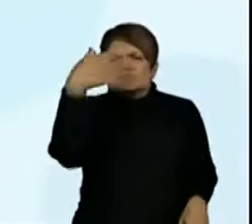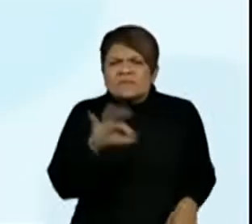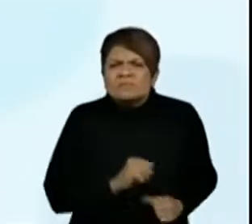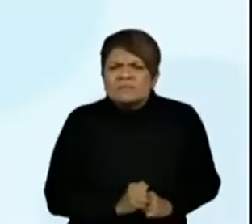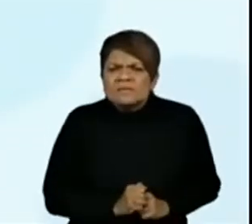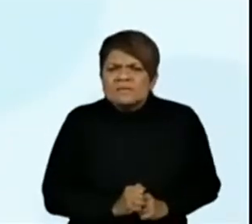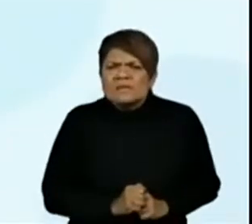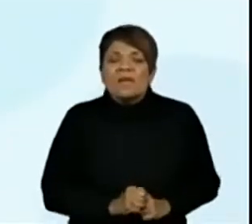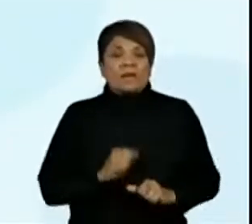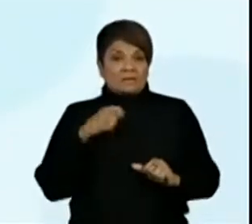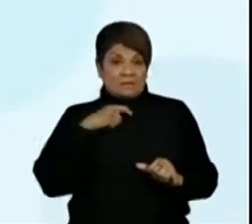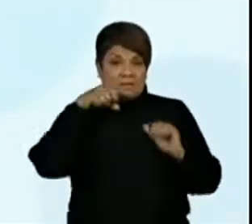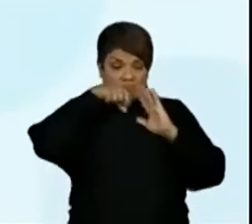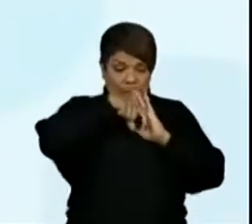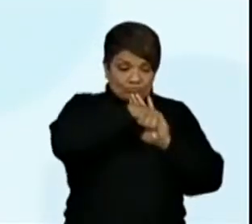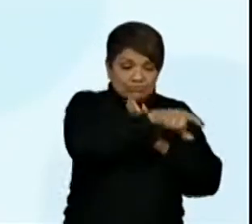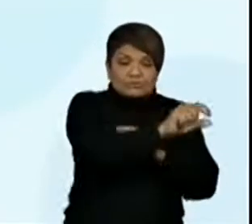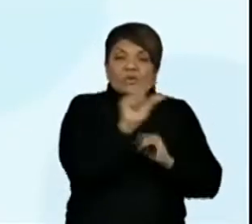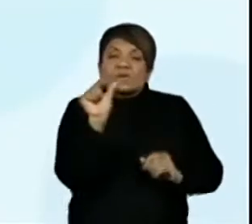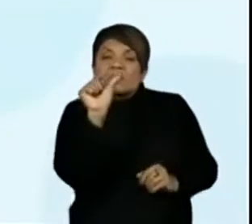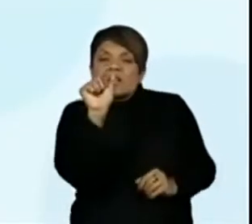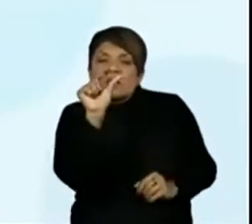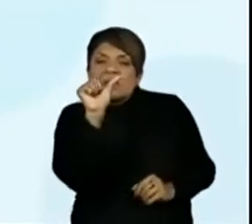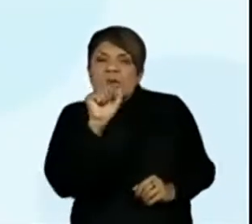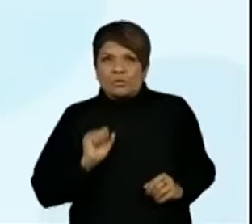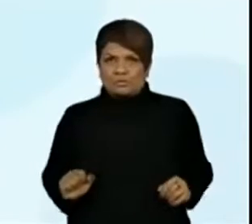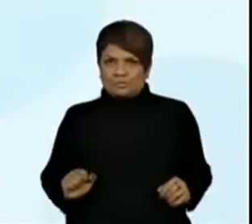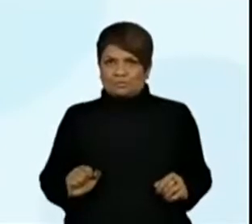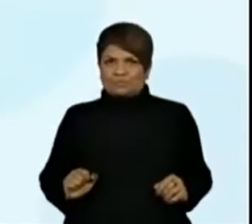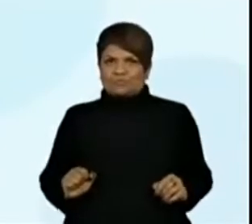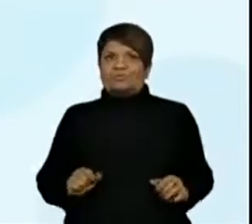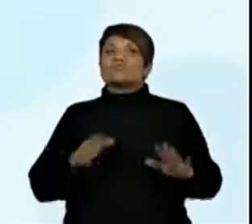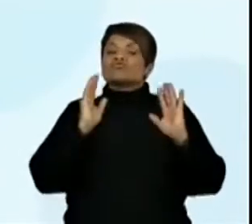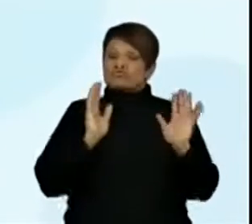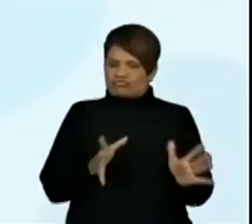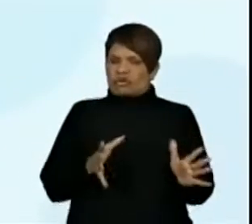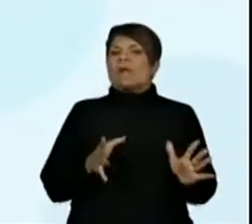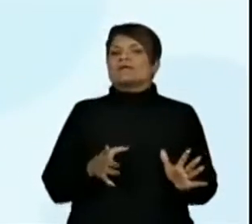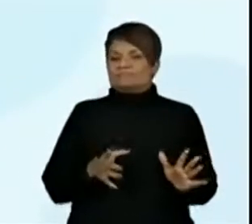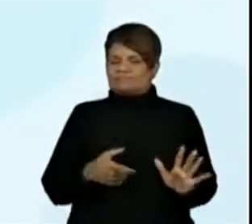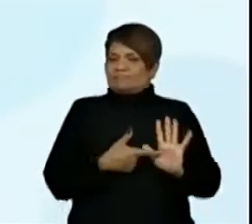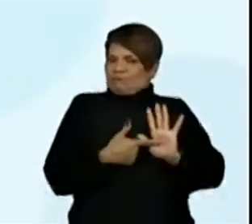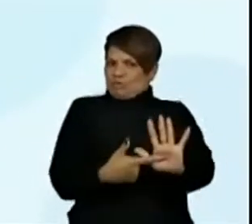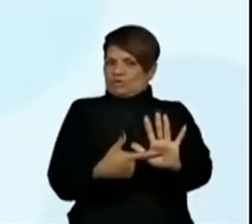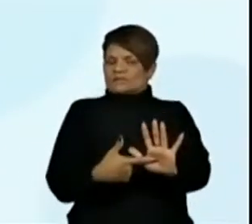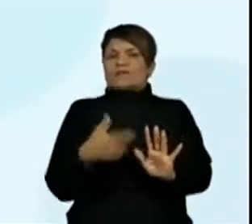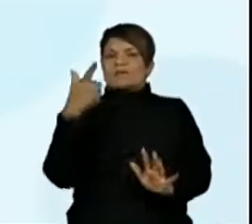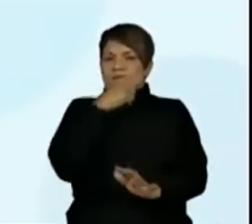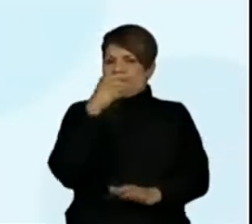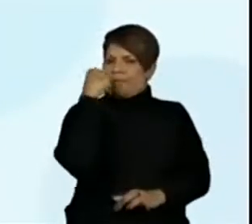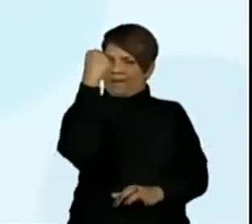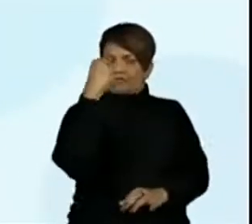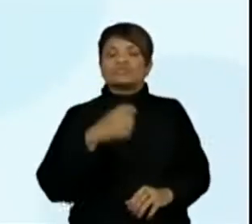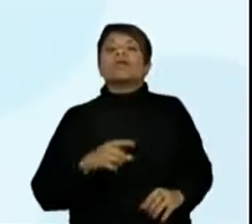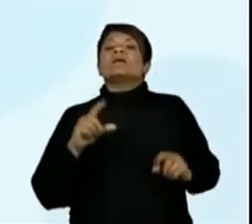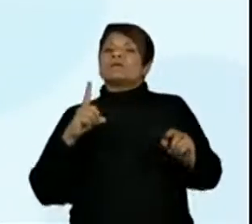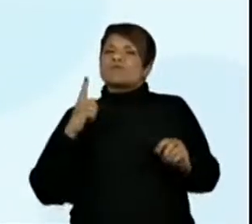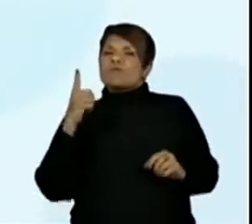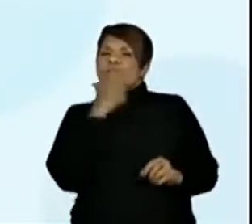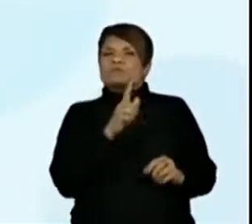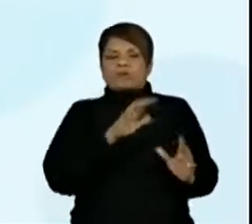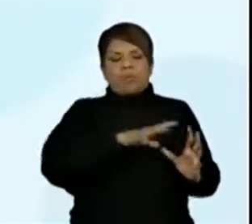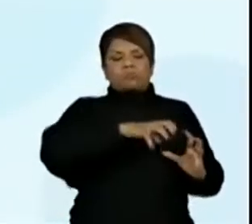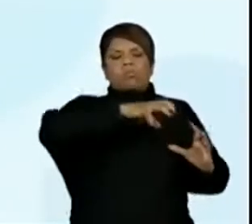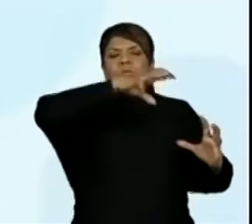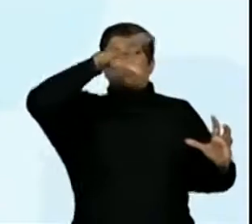produção de grãos sinaliza, agora já sabe, que é recorde para o ano de 2020? Olha